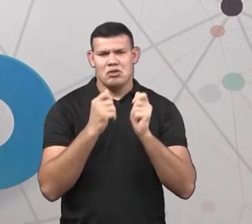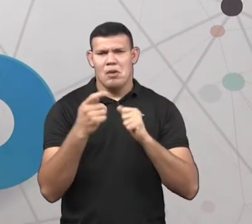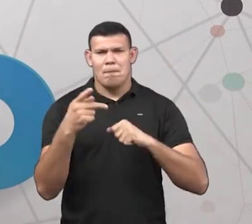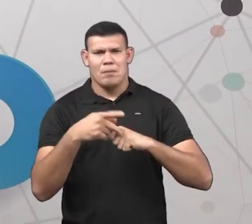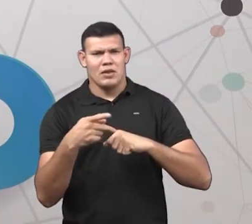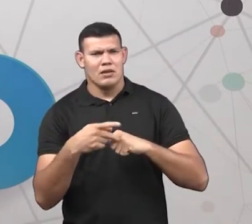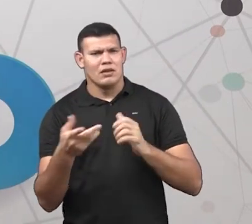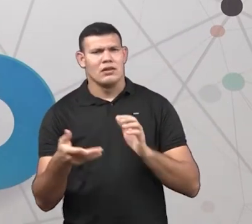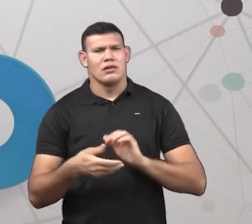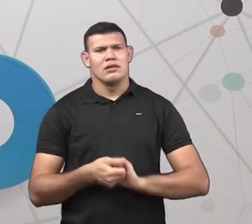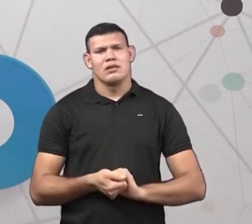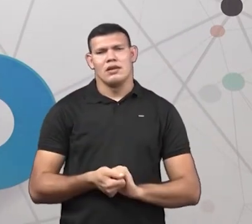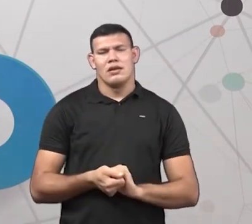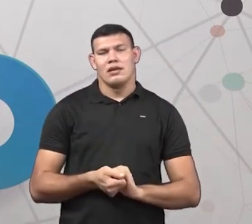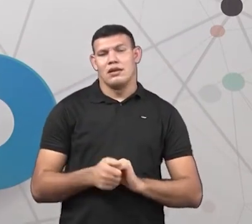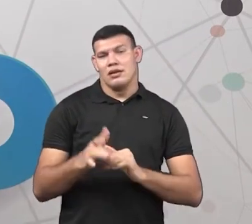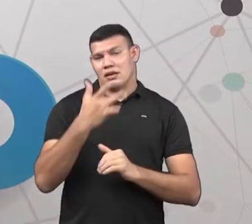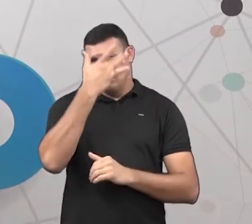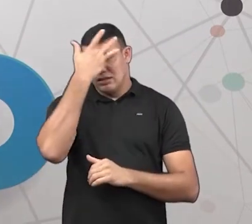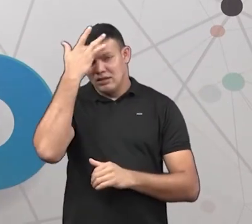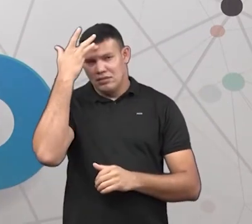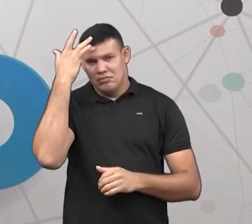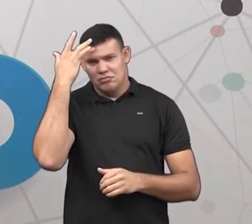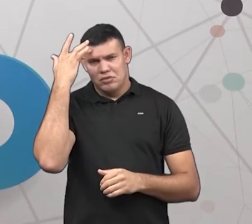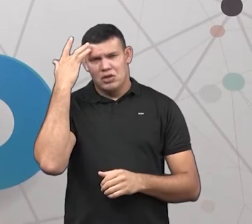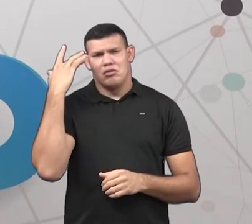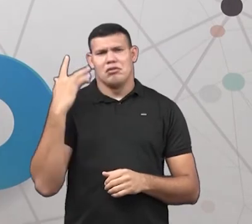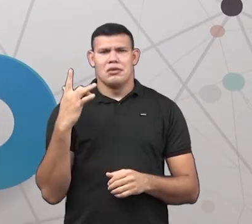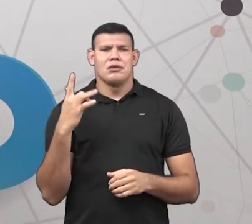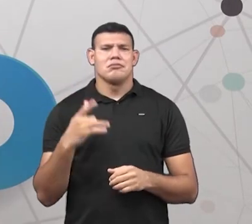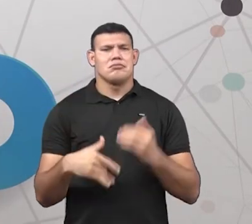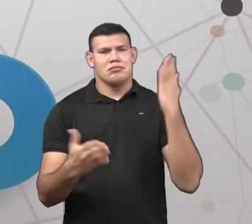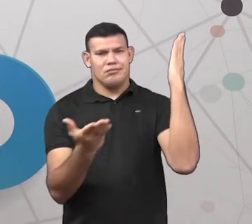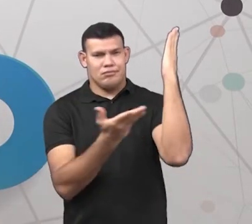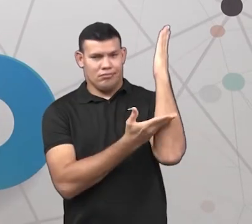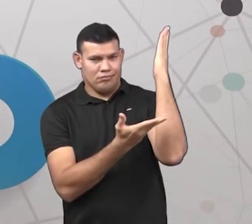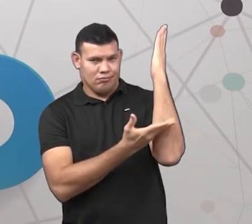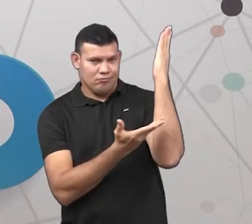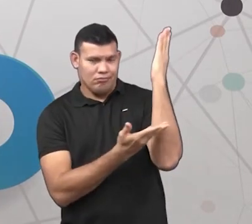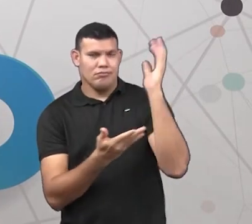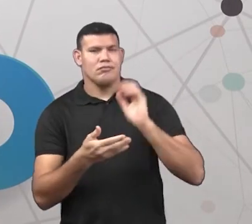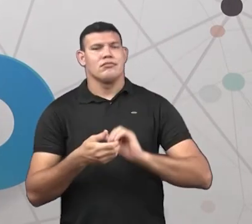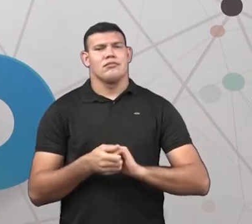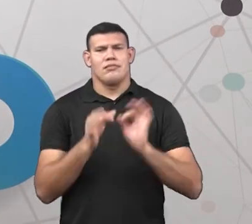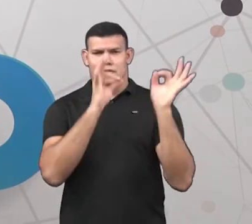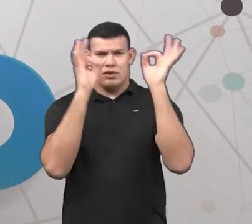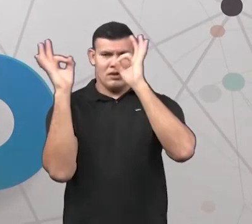Então, a pessoa aqui fez o quê, ó. Fez uma coruja, né? De madeira.